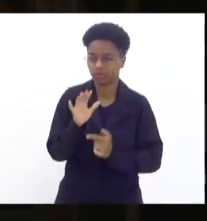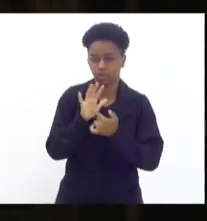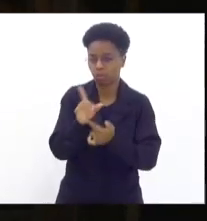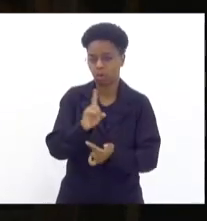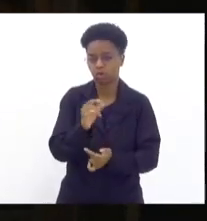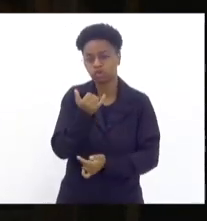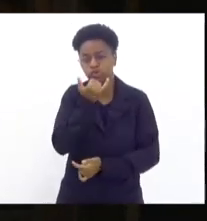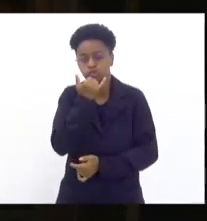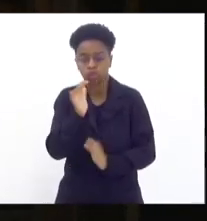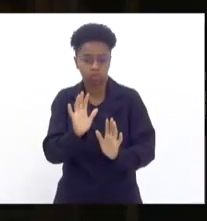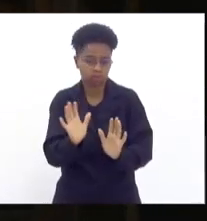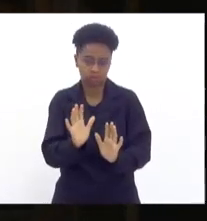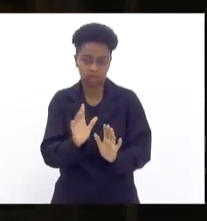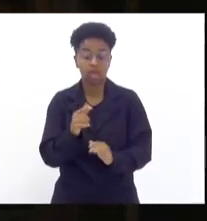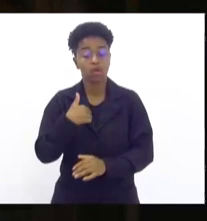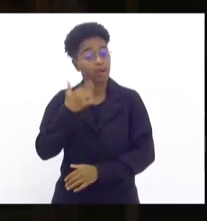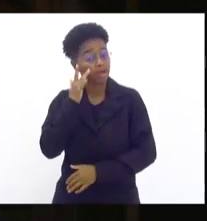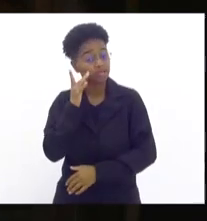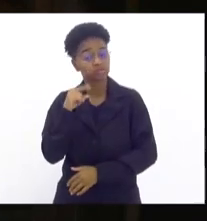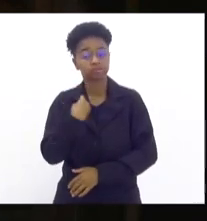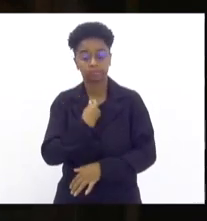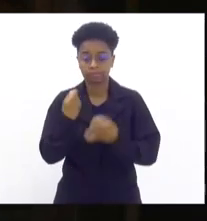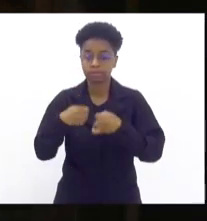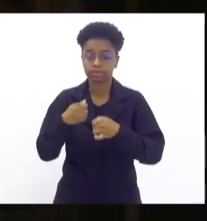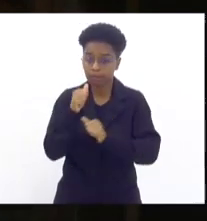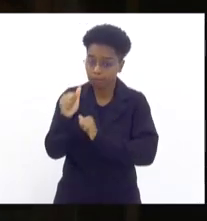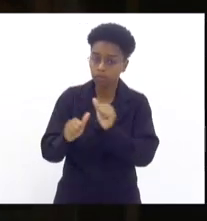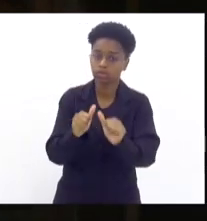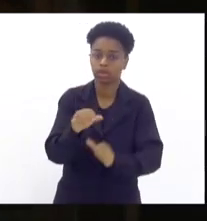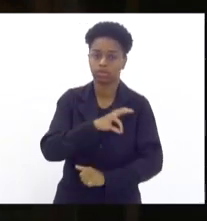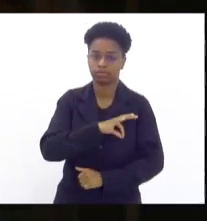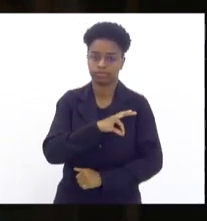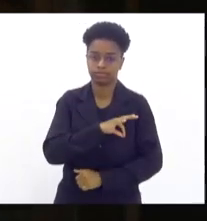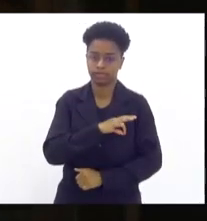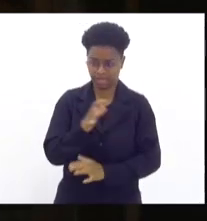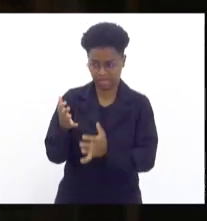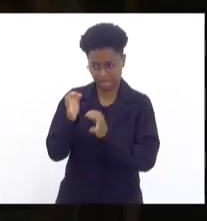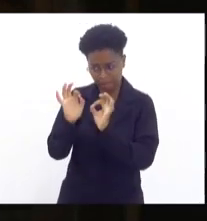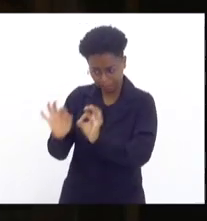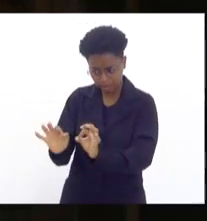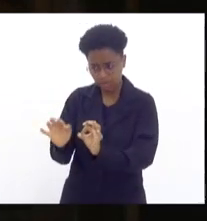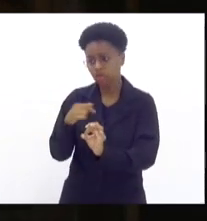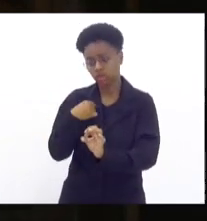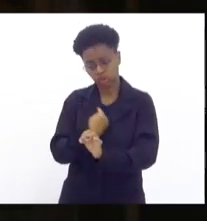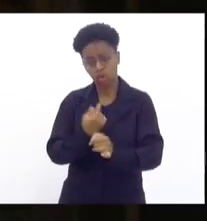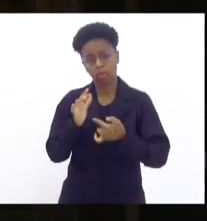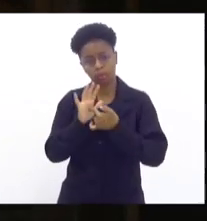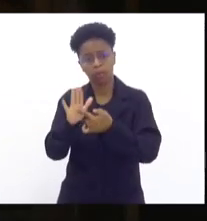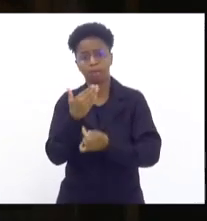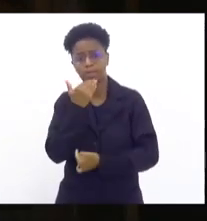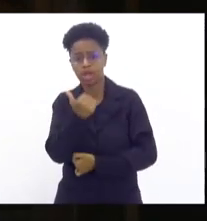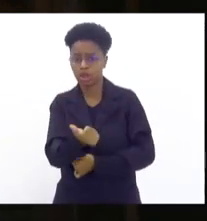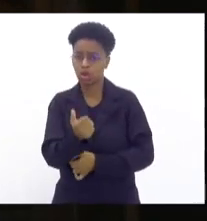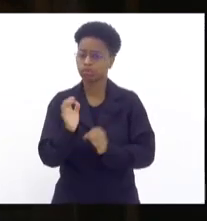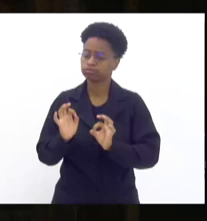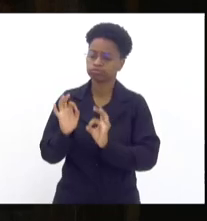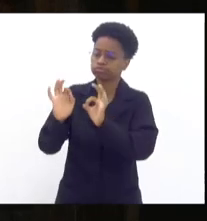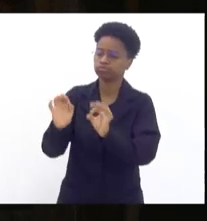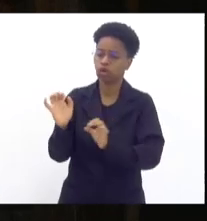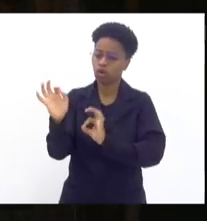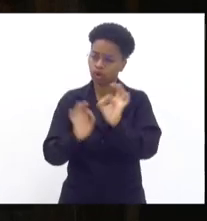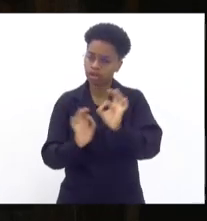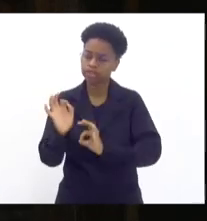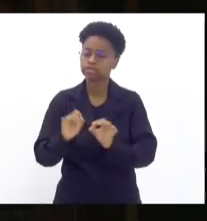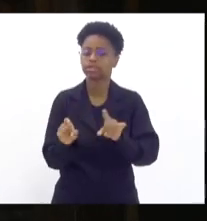justificativo. Eu acho que nós temos que nos reinventar como polícia. É isso que quer? Então nós vamos apresentar um produto melhor, mais sofisticado, com